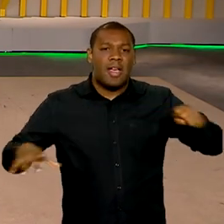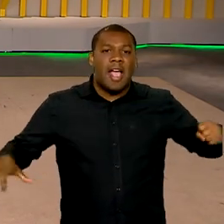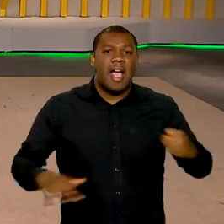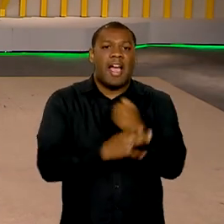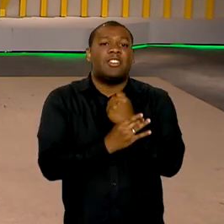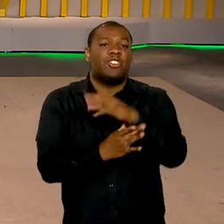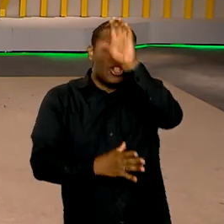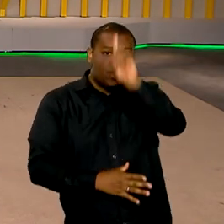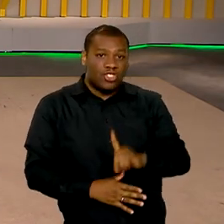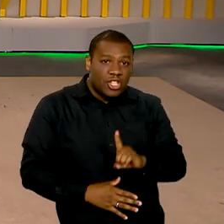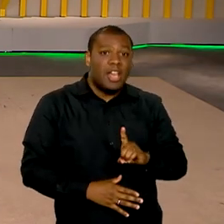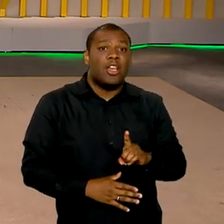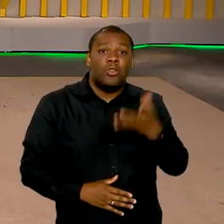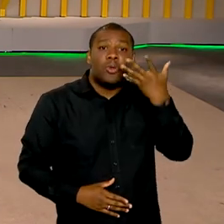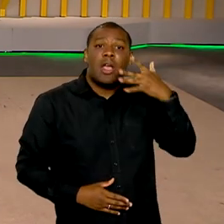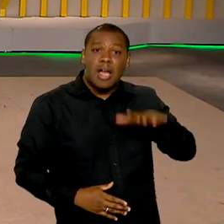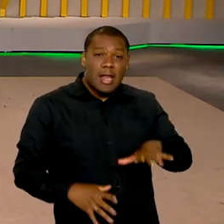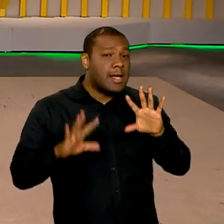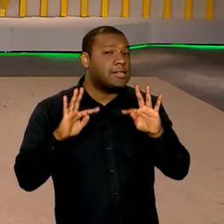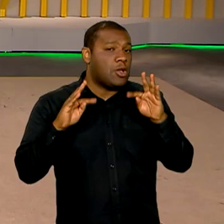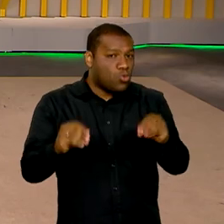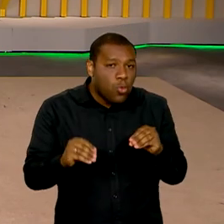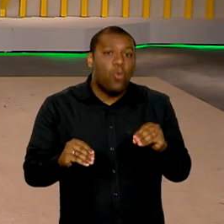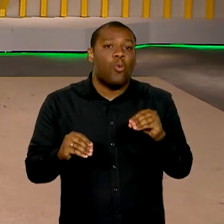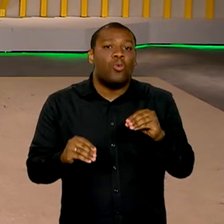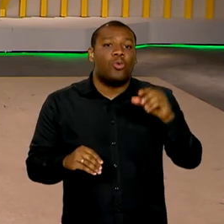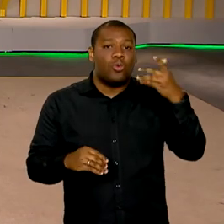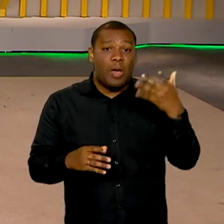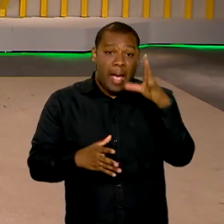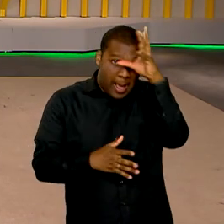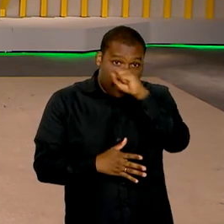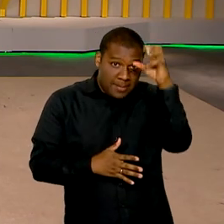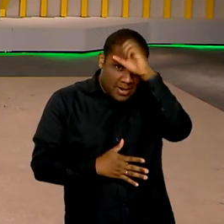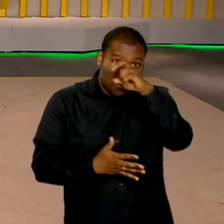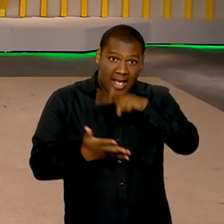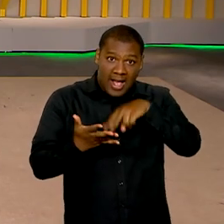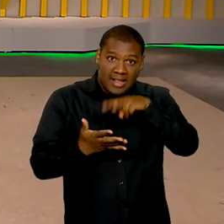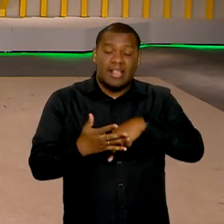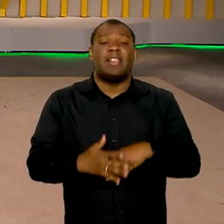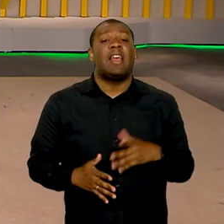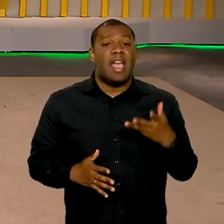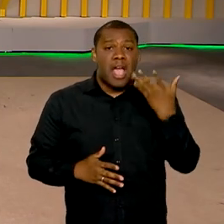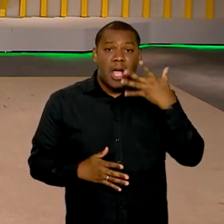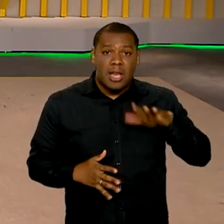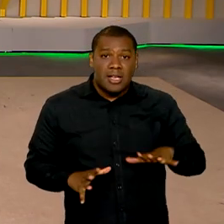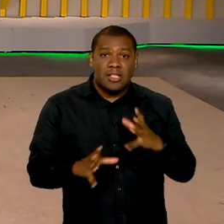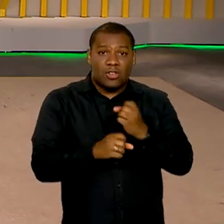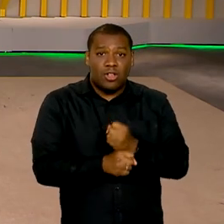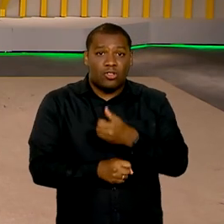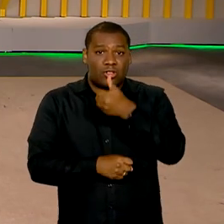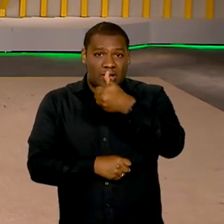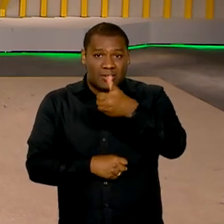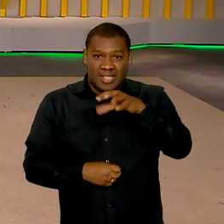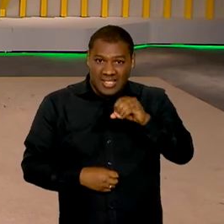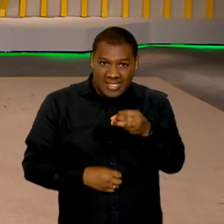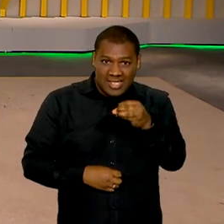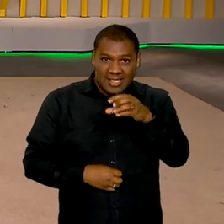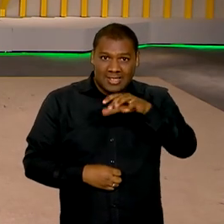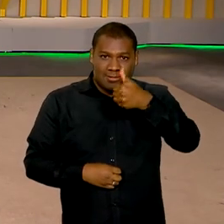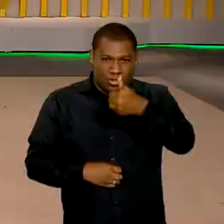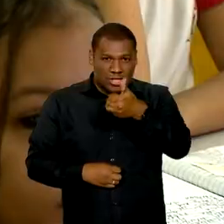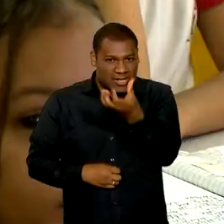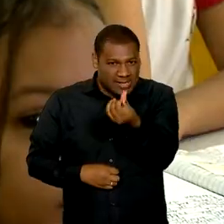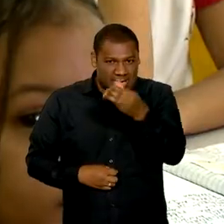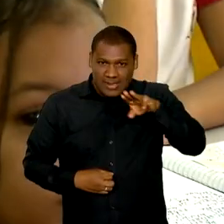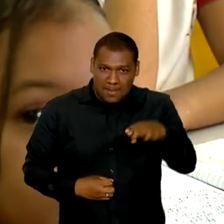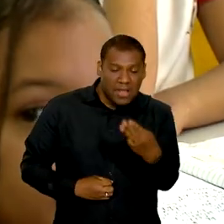alfabetização de todas as crianças no país. Na verdade, são 16 milhões de crianças até 2026. Olha só.